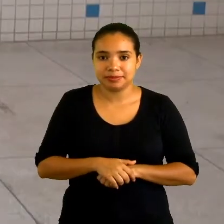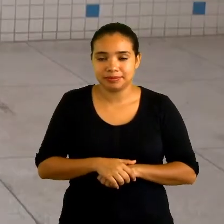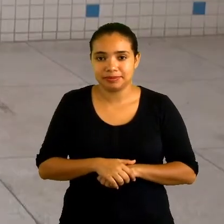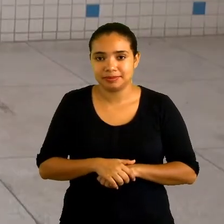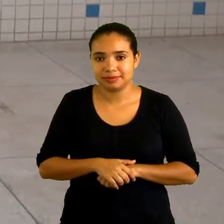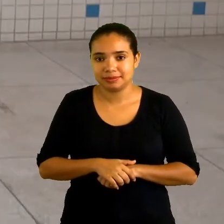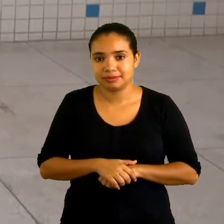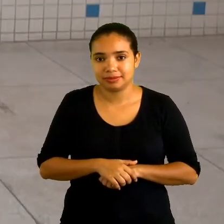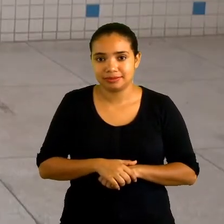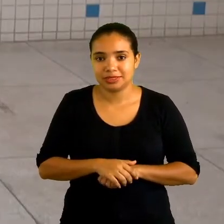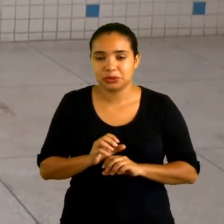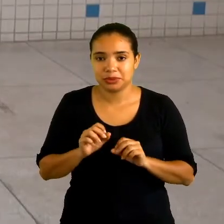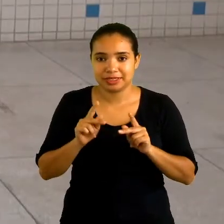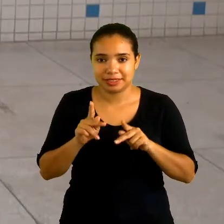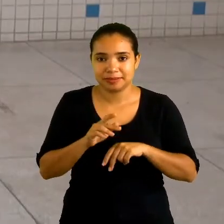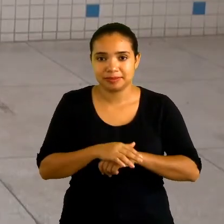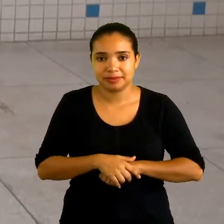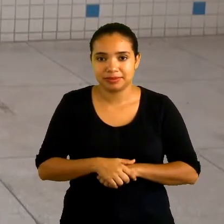Ok,